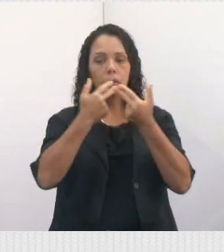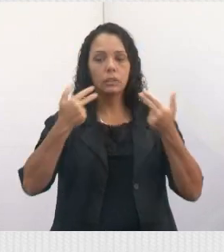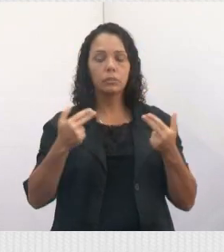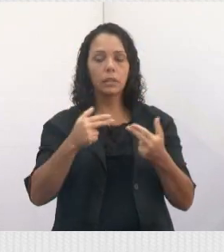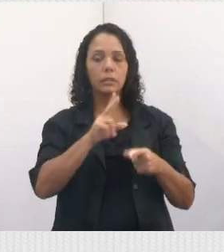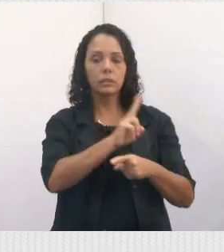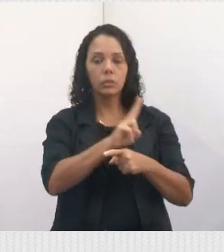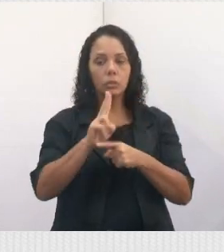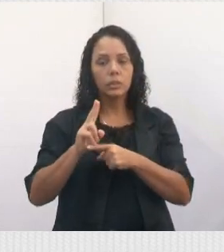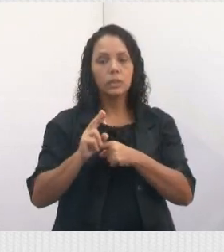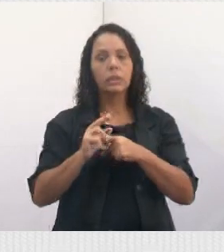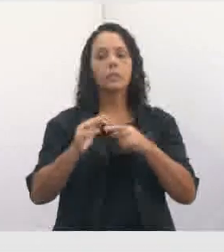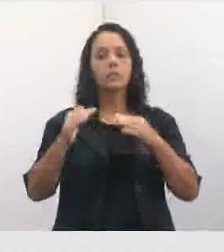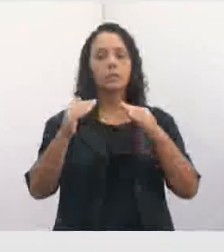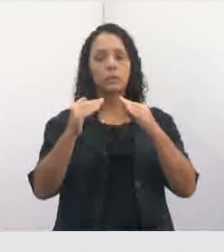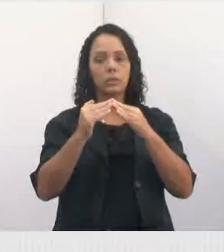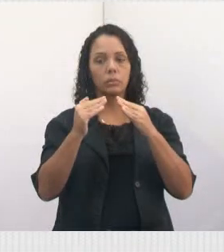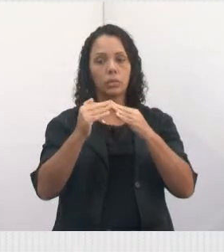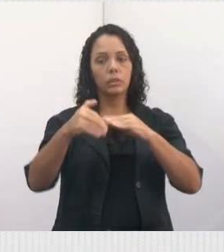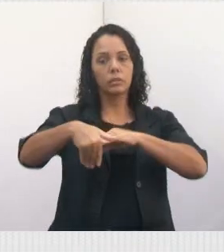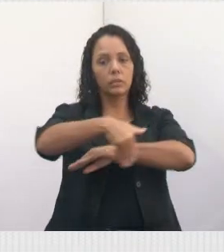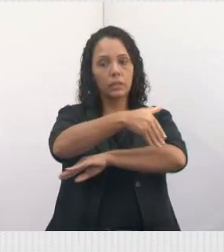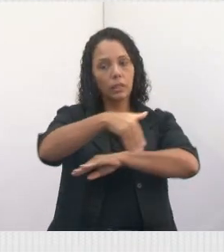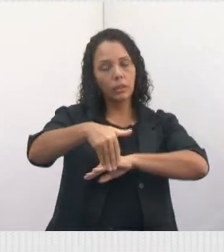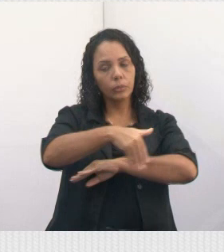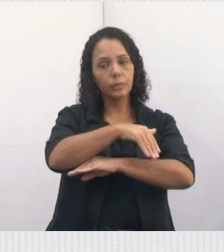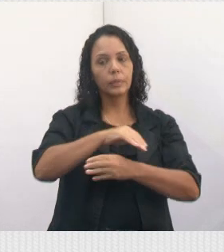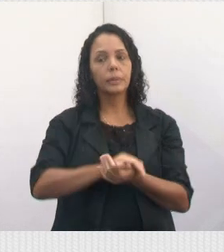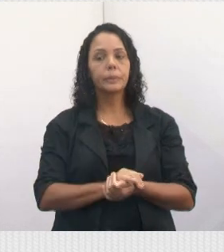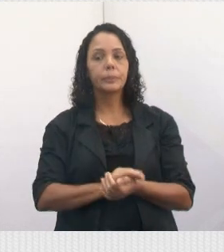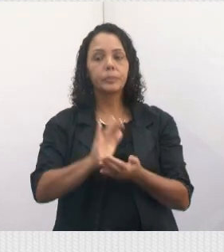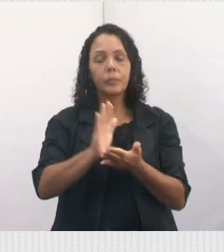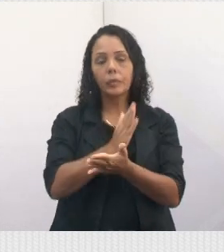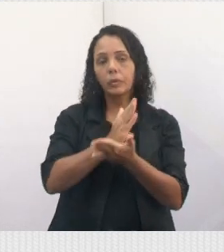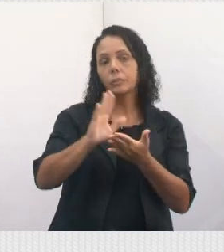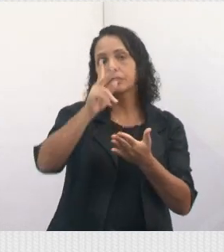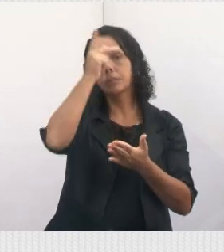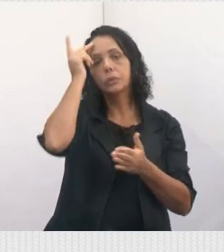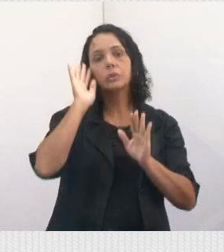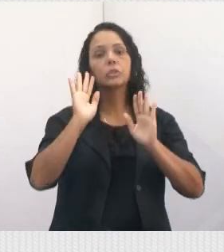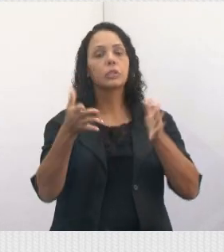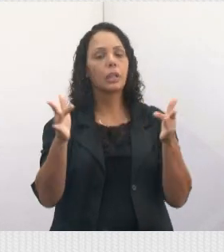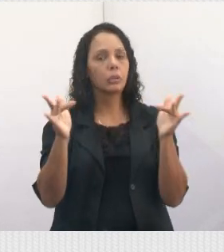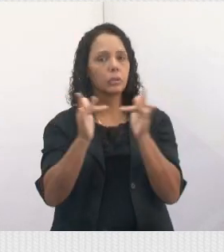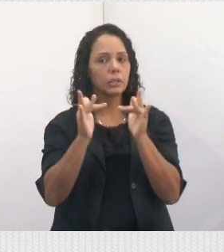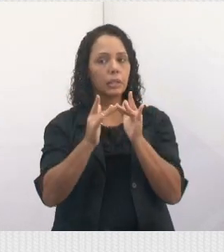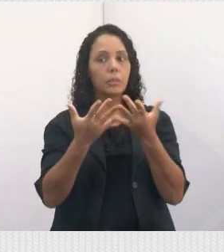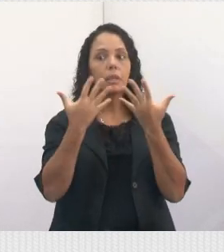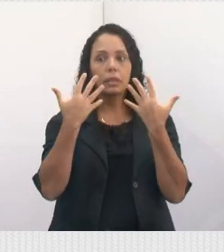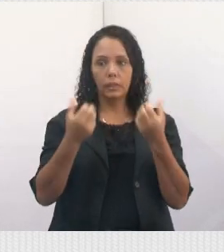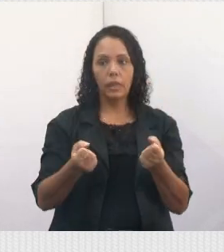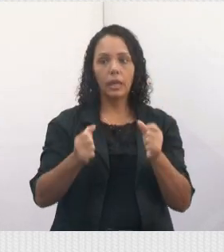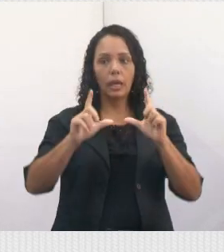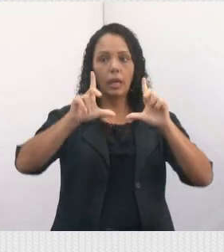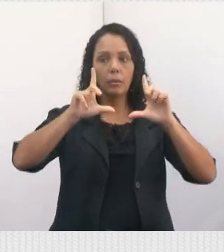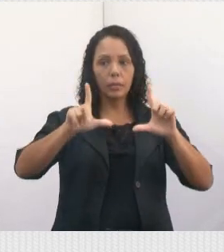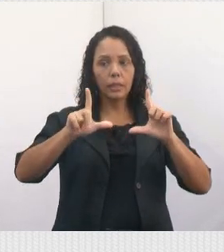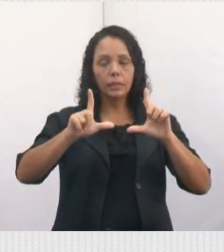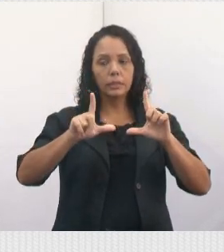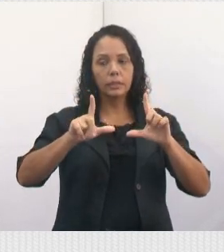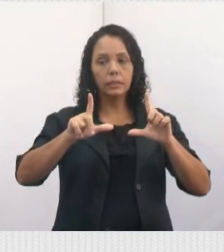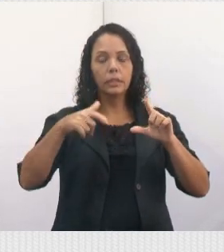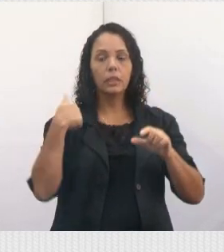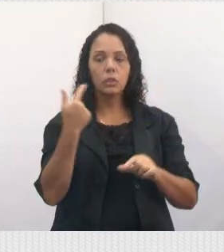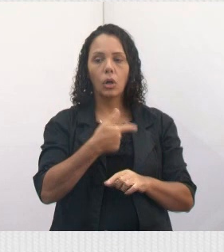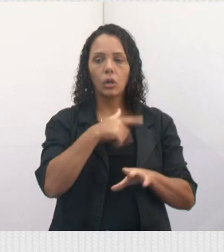tratados na rua como cão comunitário. Tá aí, olha, algumas pessoas já estão entrando em contato porque elas querem essa plaquinha, a gente está fazendo,